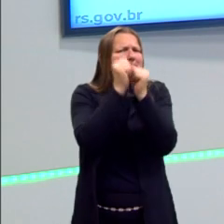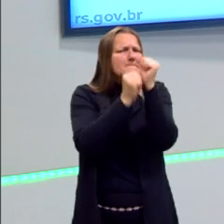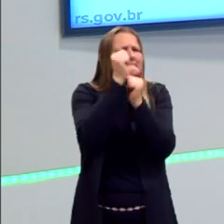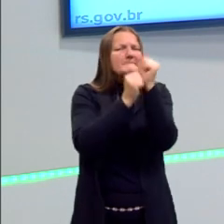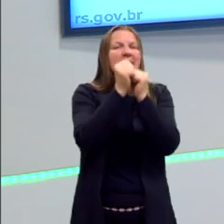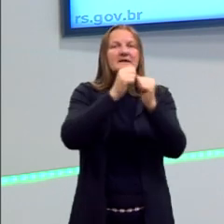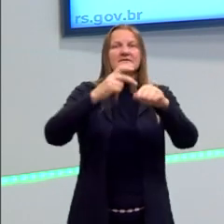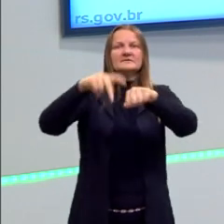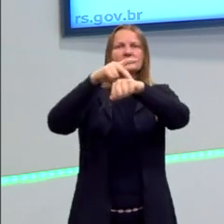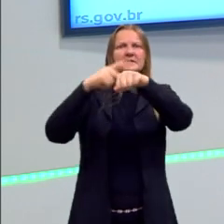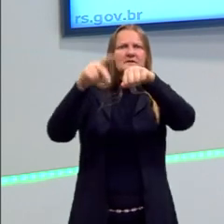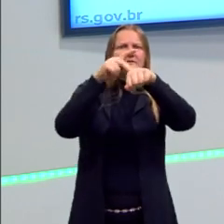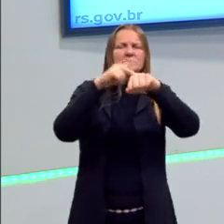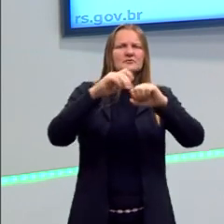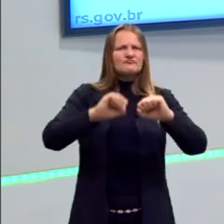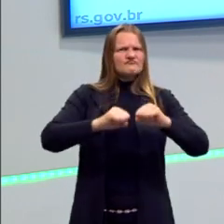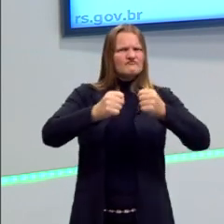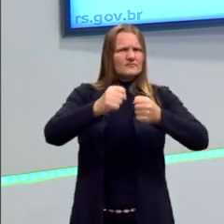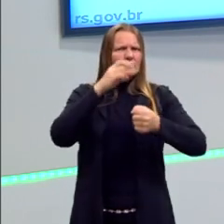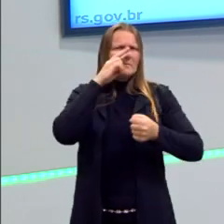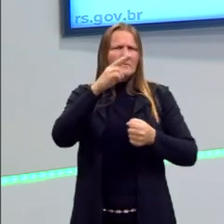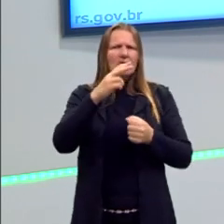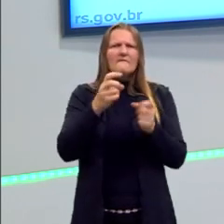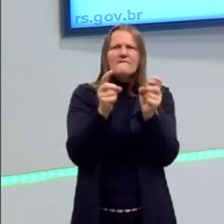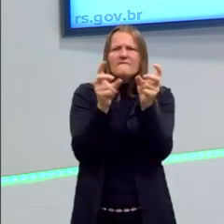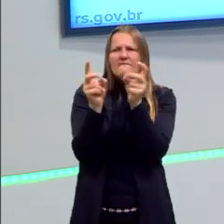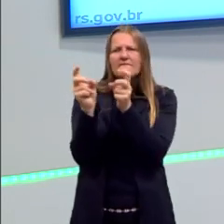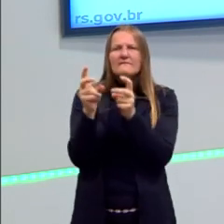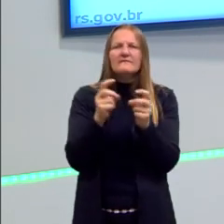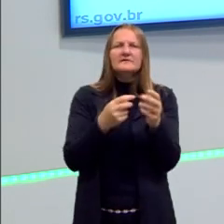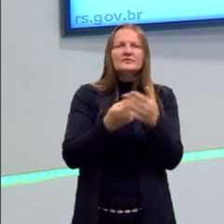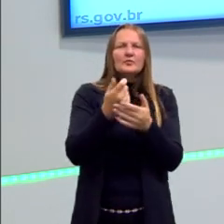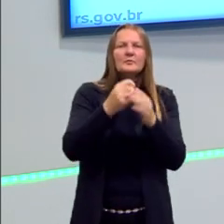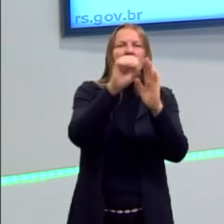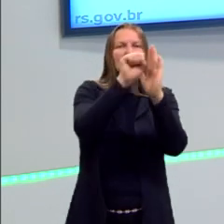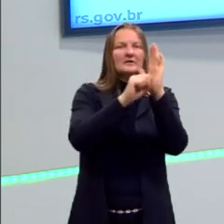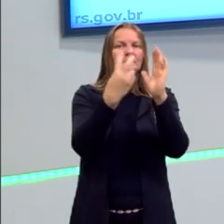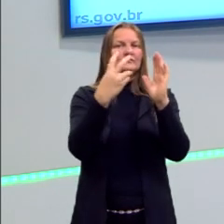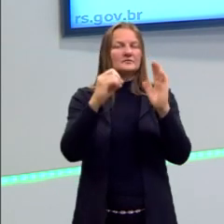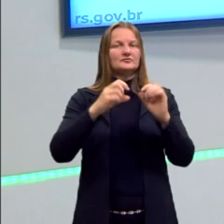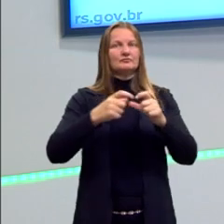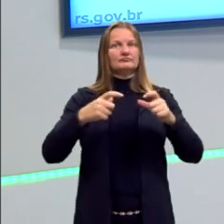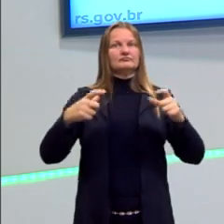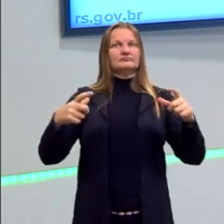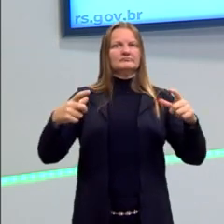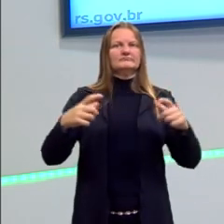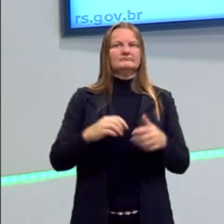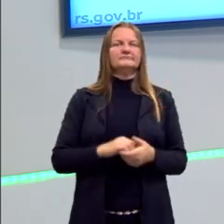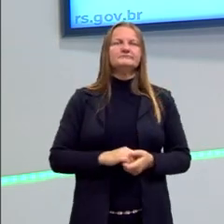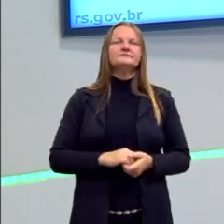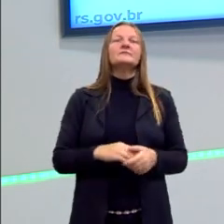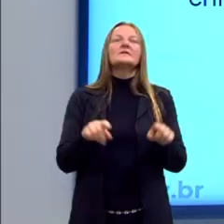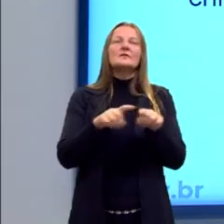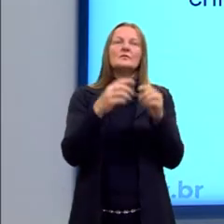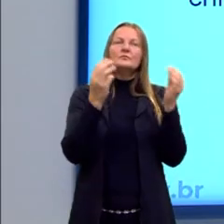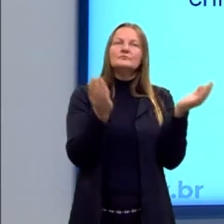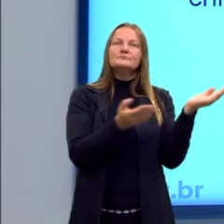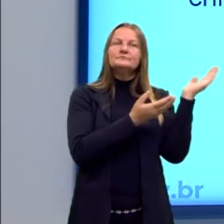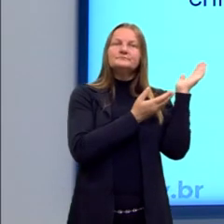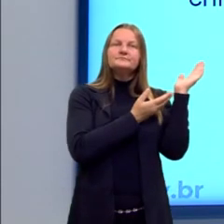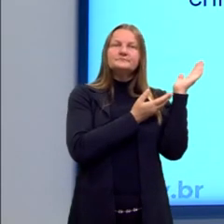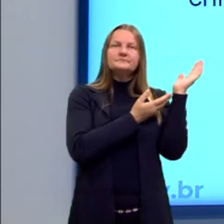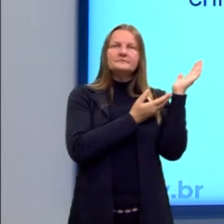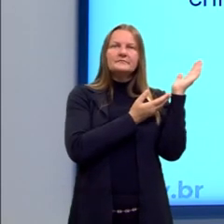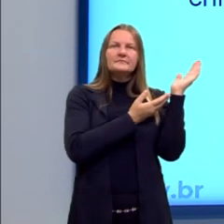perfis muito fortes e agressivos a partir do século XX. Então, olha só, tem coisas